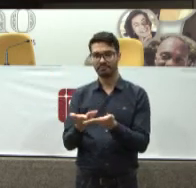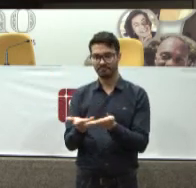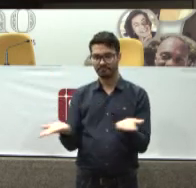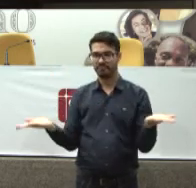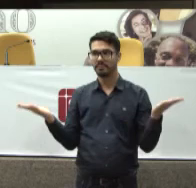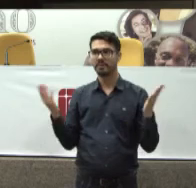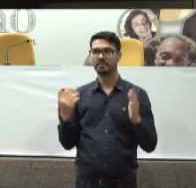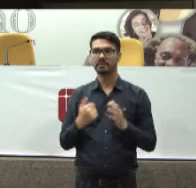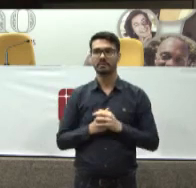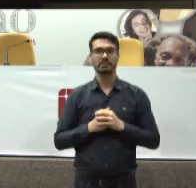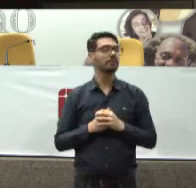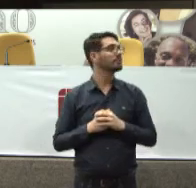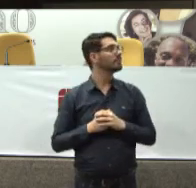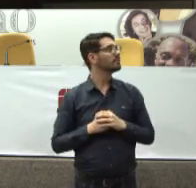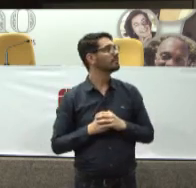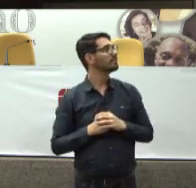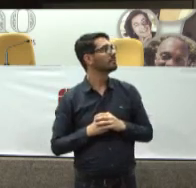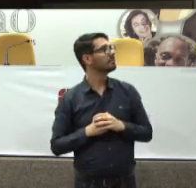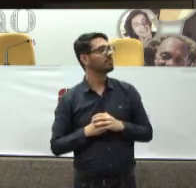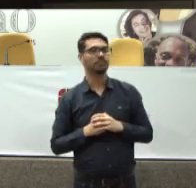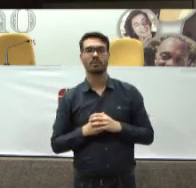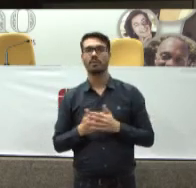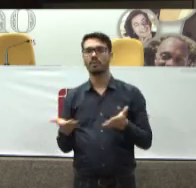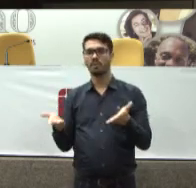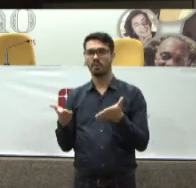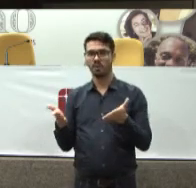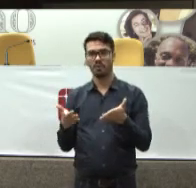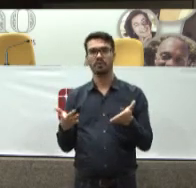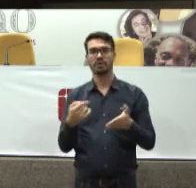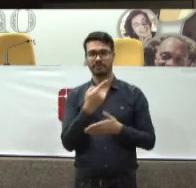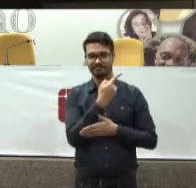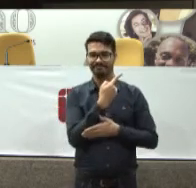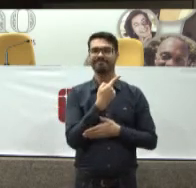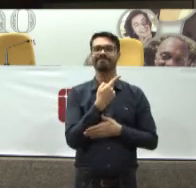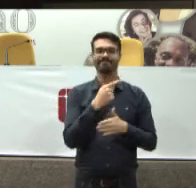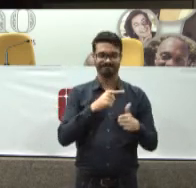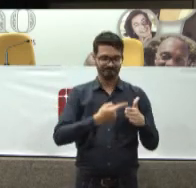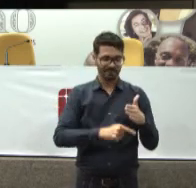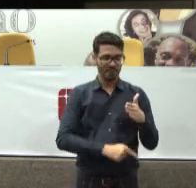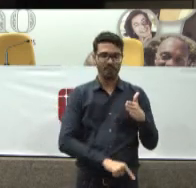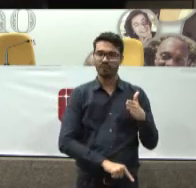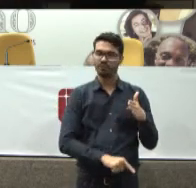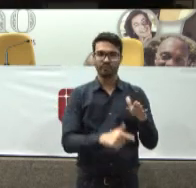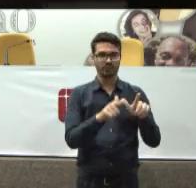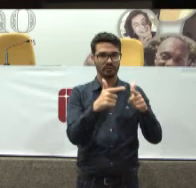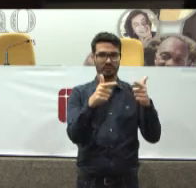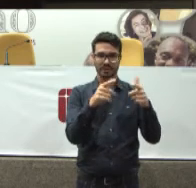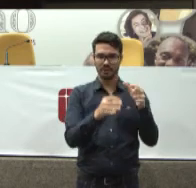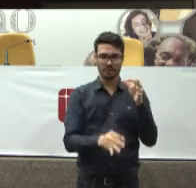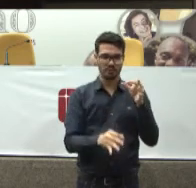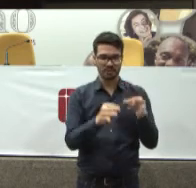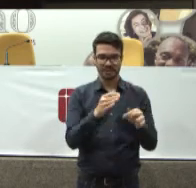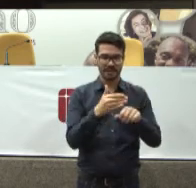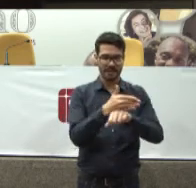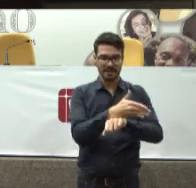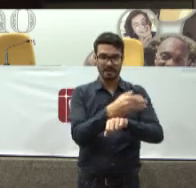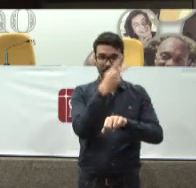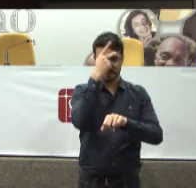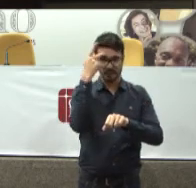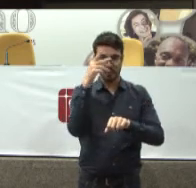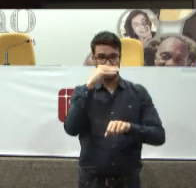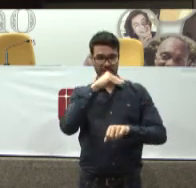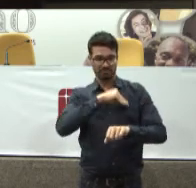eficiência Sempre assim Vai continuar Então hoje nós temos Um quadro De profunda injustiça No acesso à saúde Quem tem renda